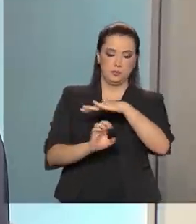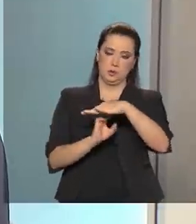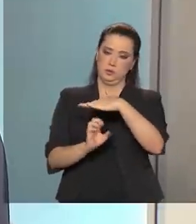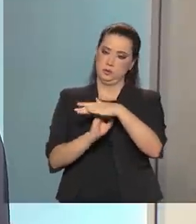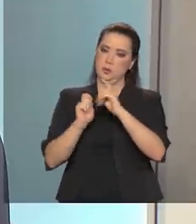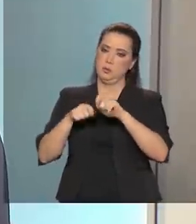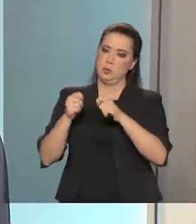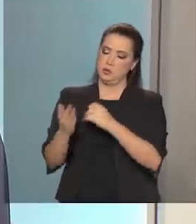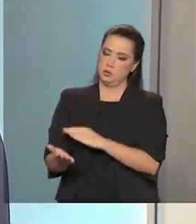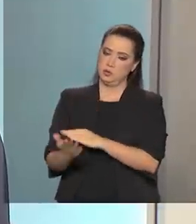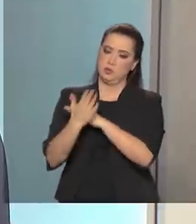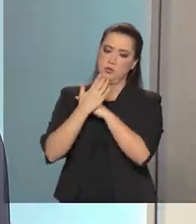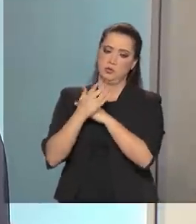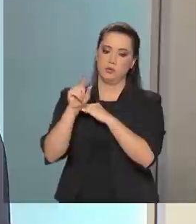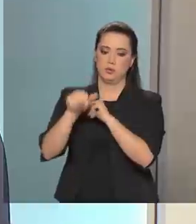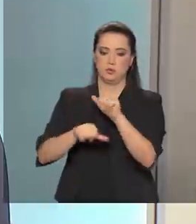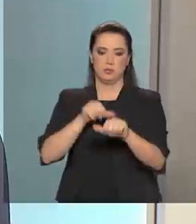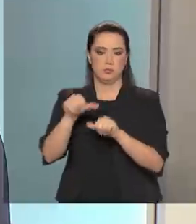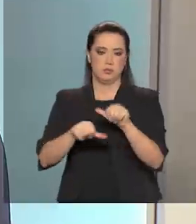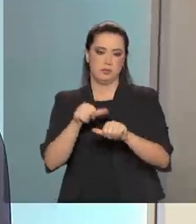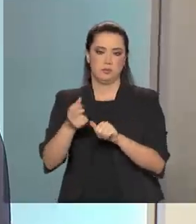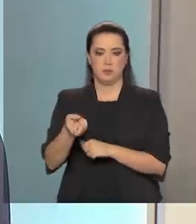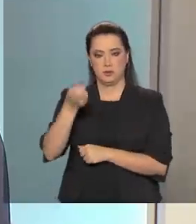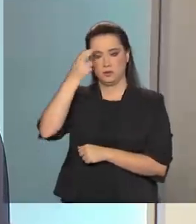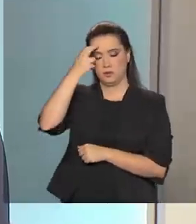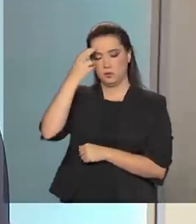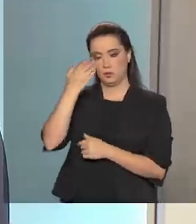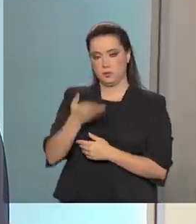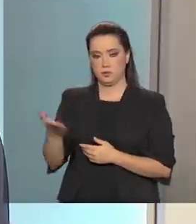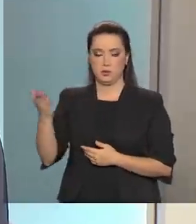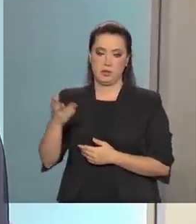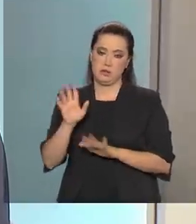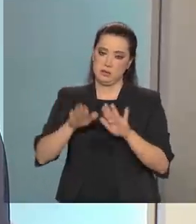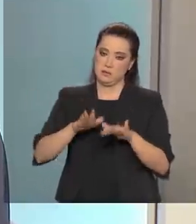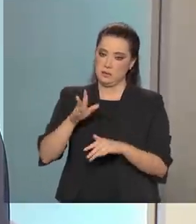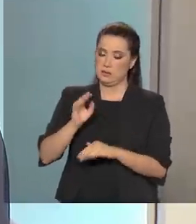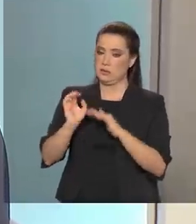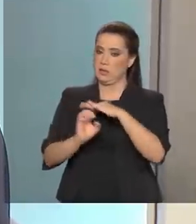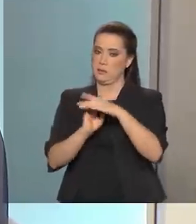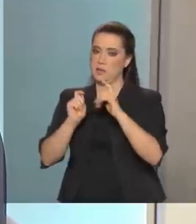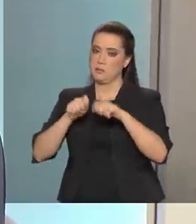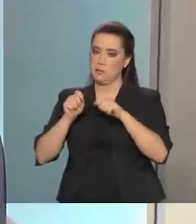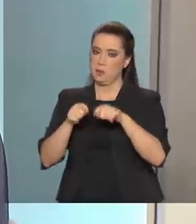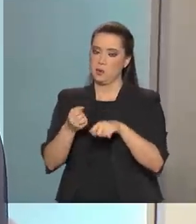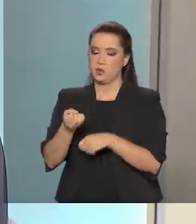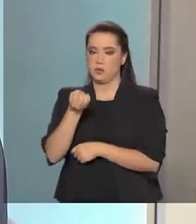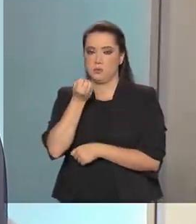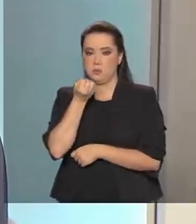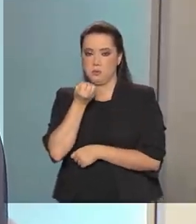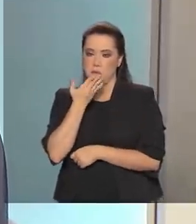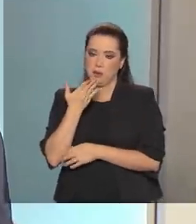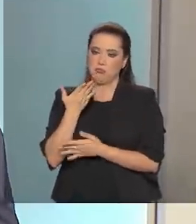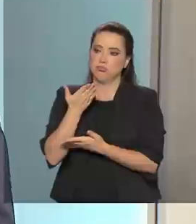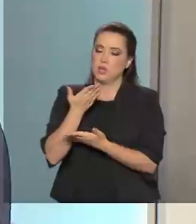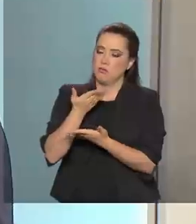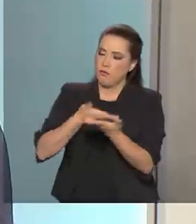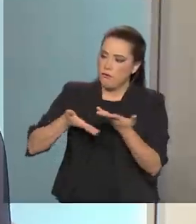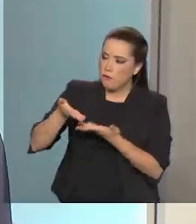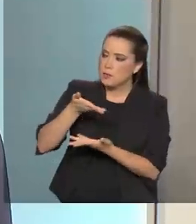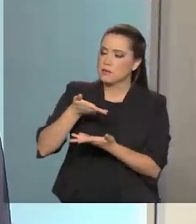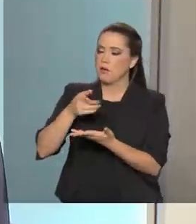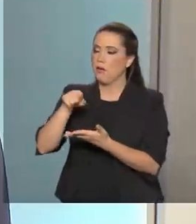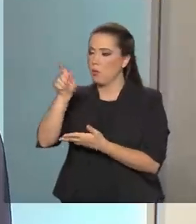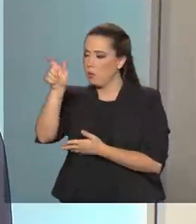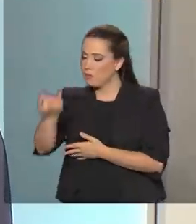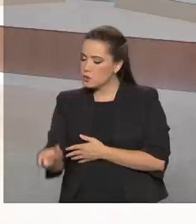podem nos auxiliar nessa mudança de cultura. A empresa vai querer estar de bem com o titular de idade, mostrando que